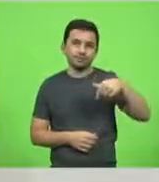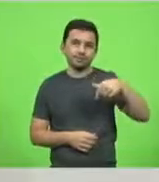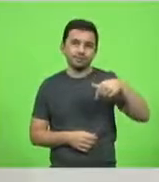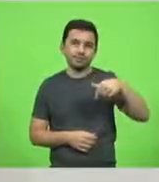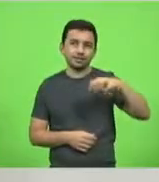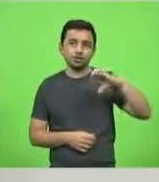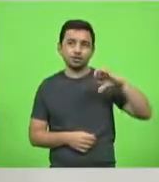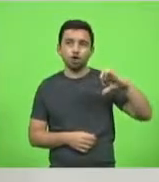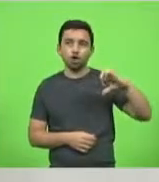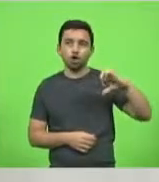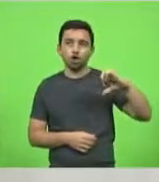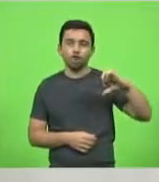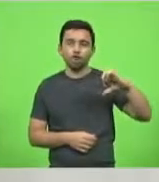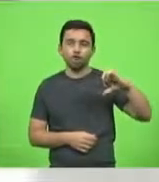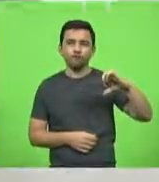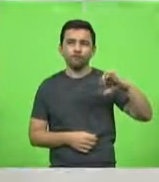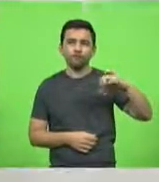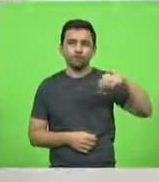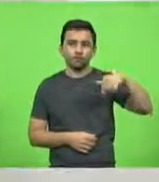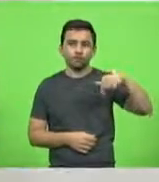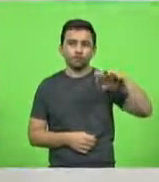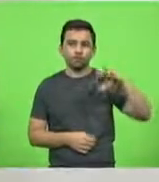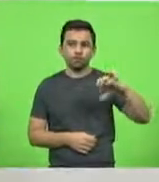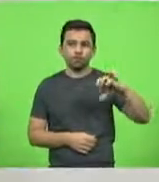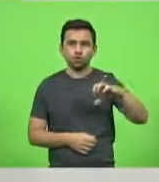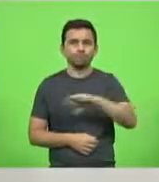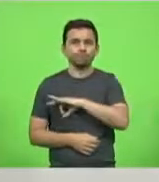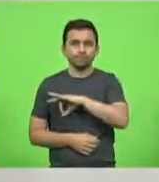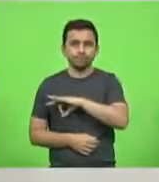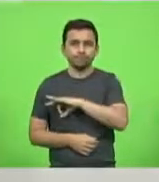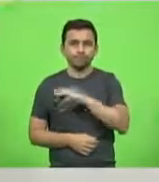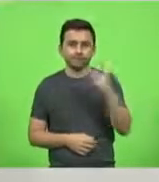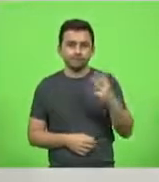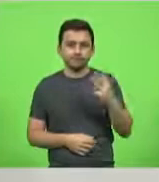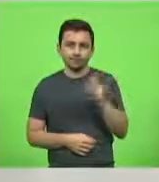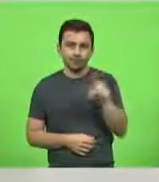79 policiais, deputado Alba, para a terceira região.